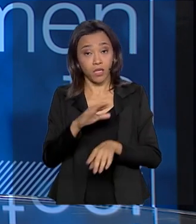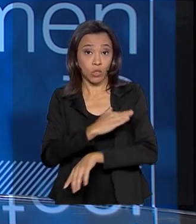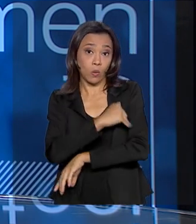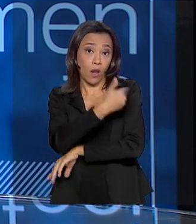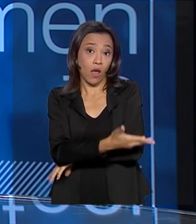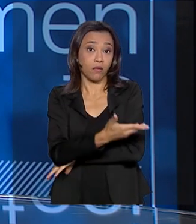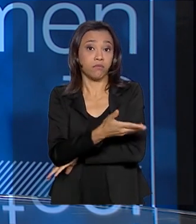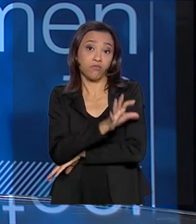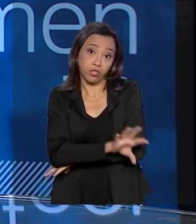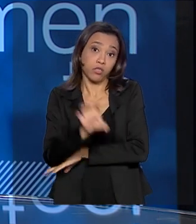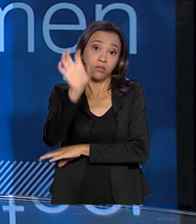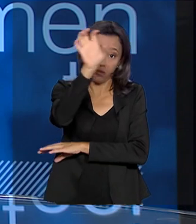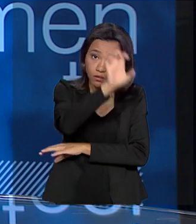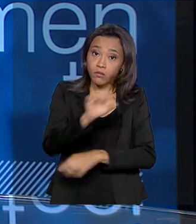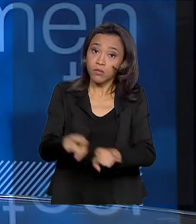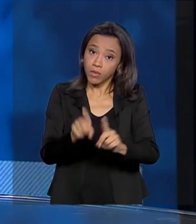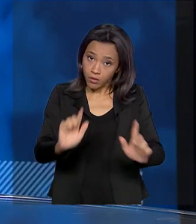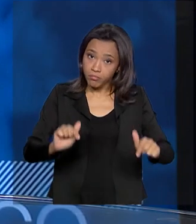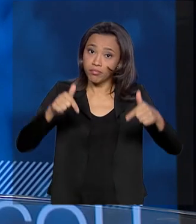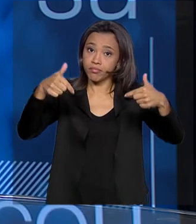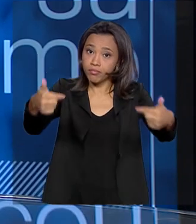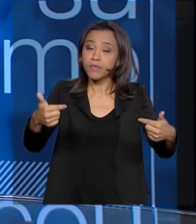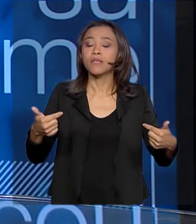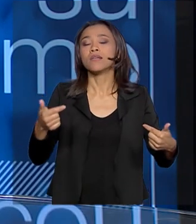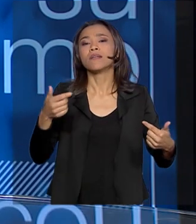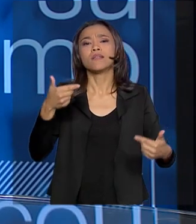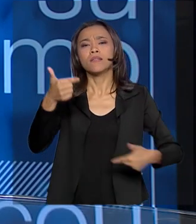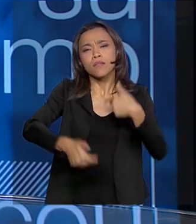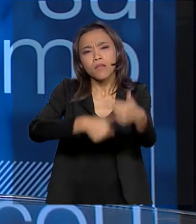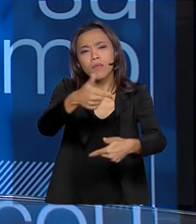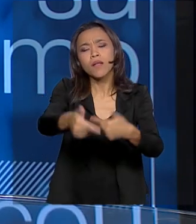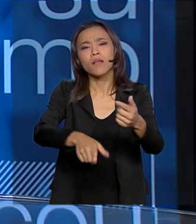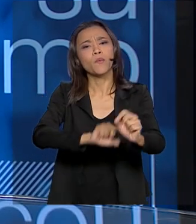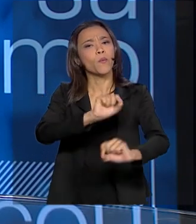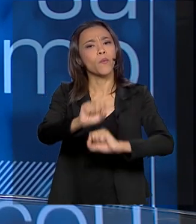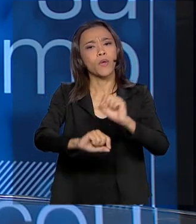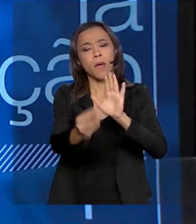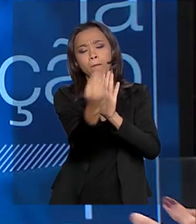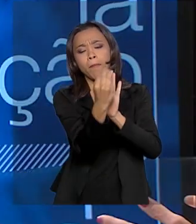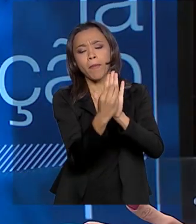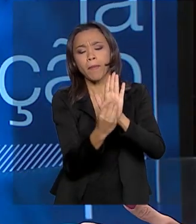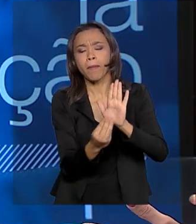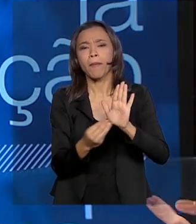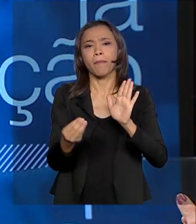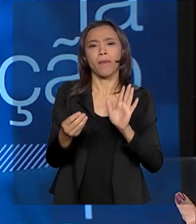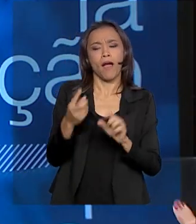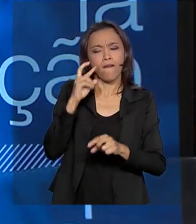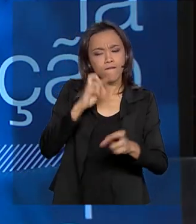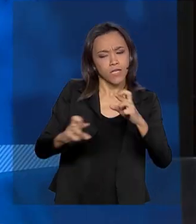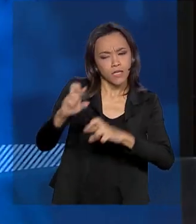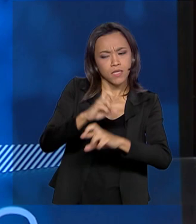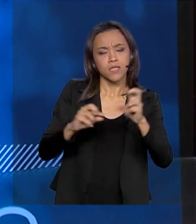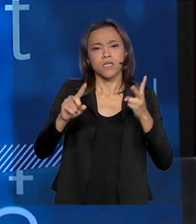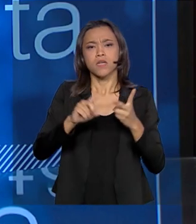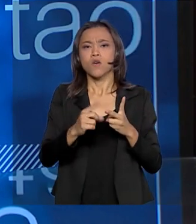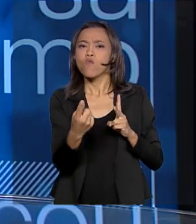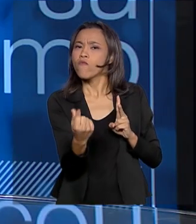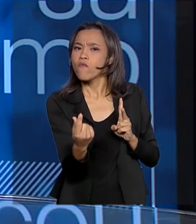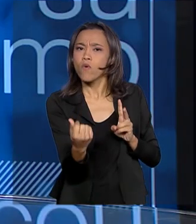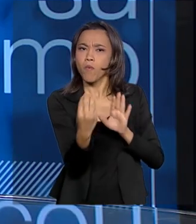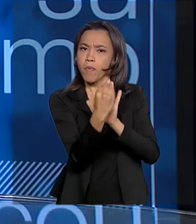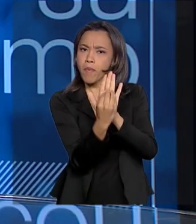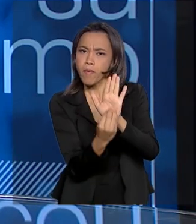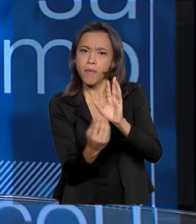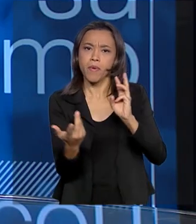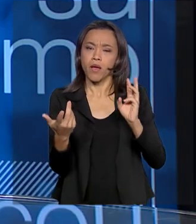outros entes que também atuam, mas trabalhando aí na fixação de tarifa e na fiscalização do uso, do